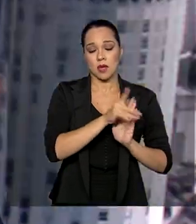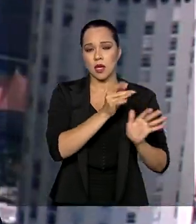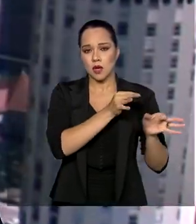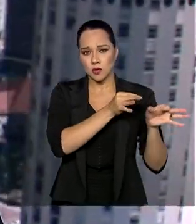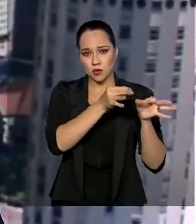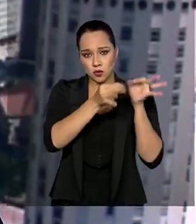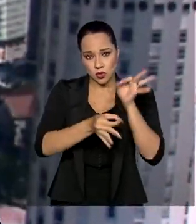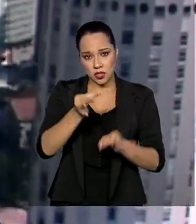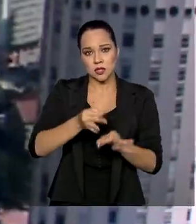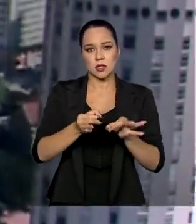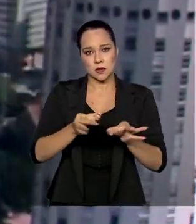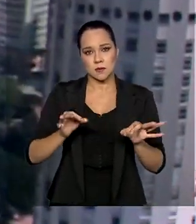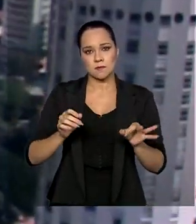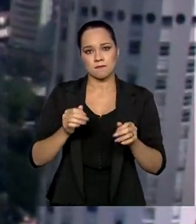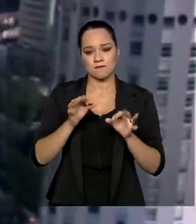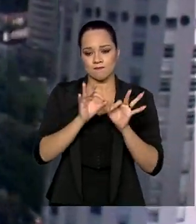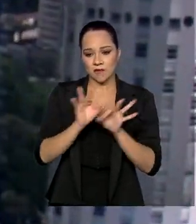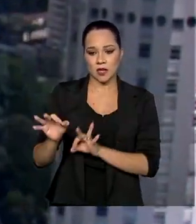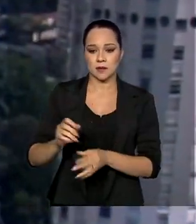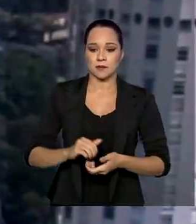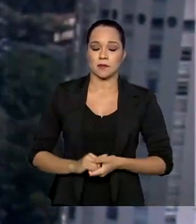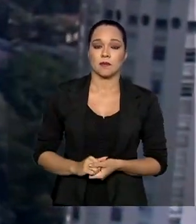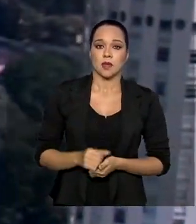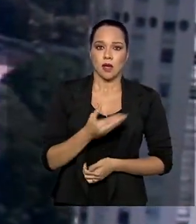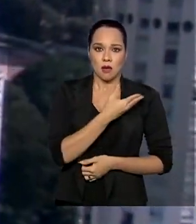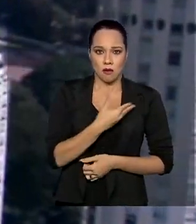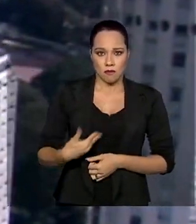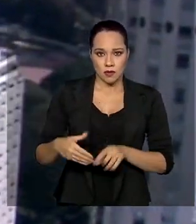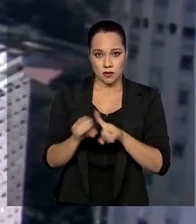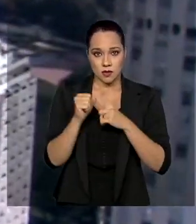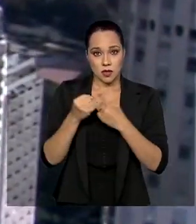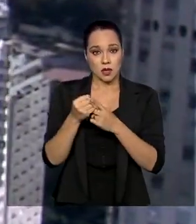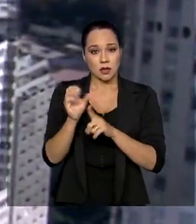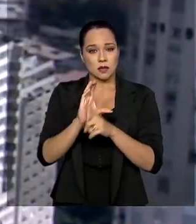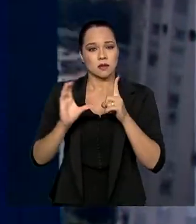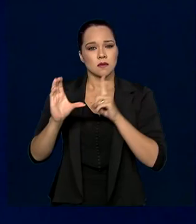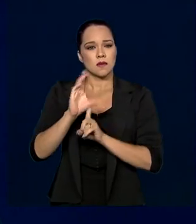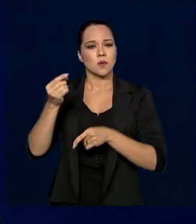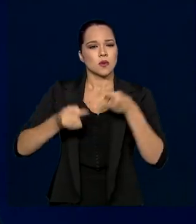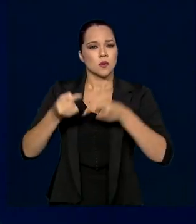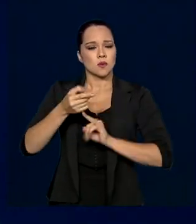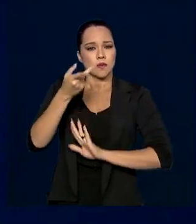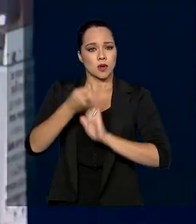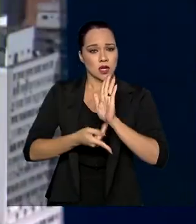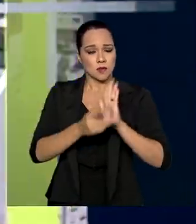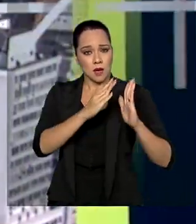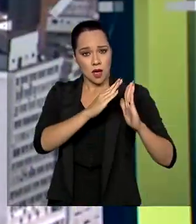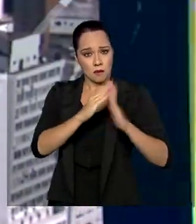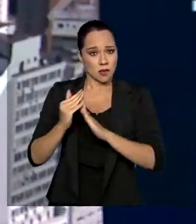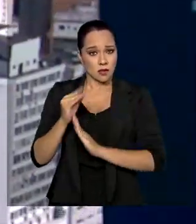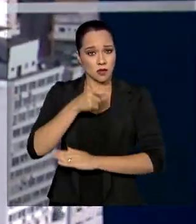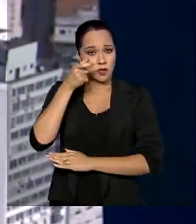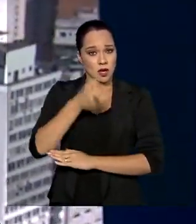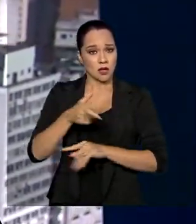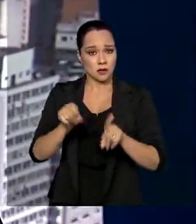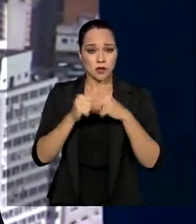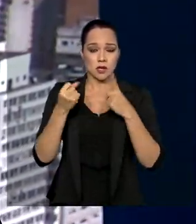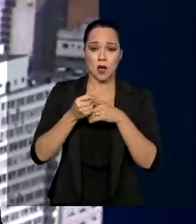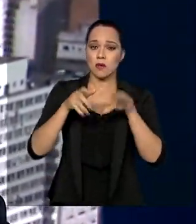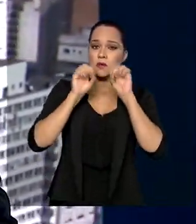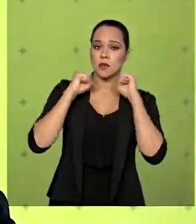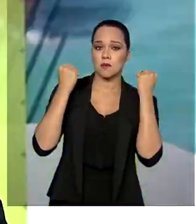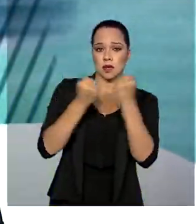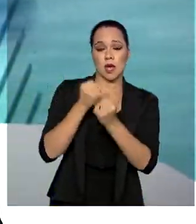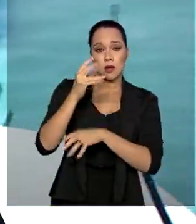Governo e sociedade civil discutem projetos para habitação de interesse social num seminário online que